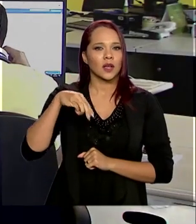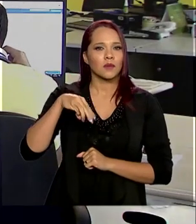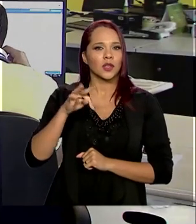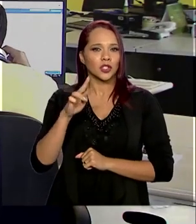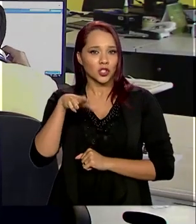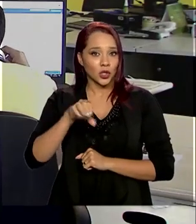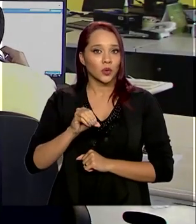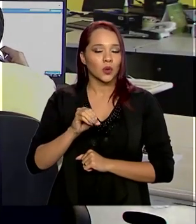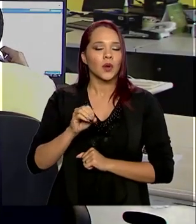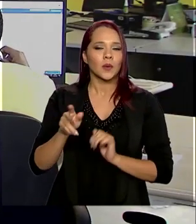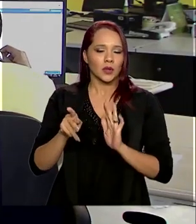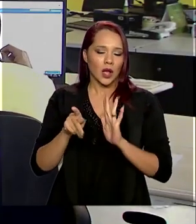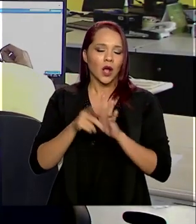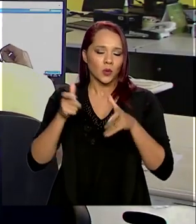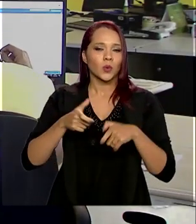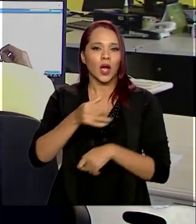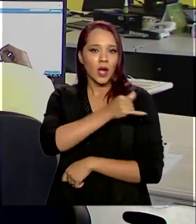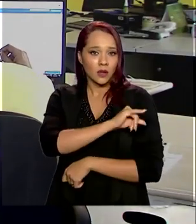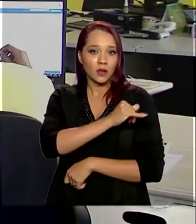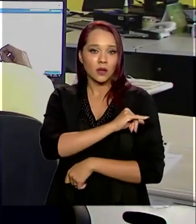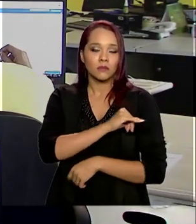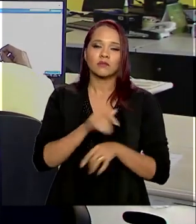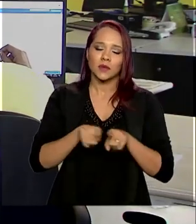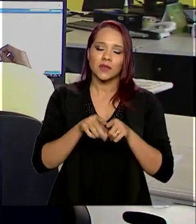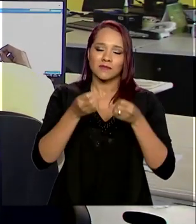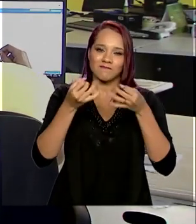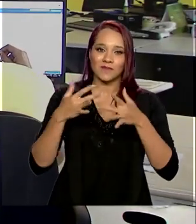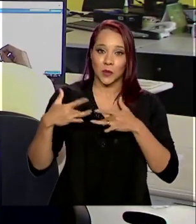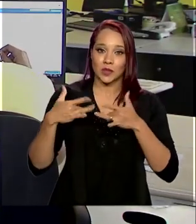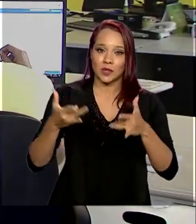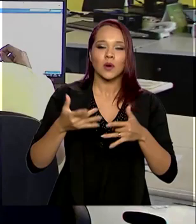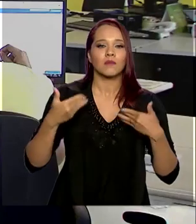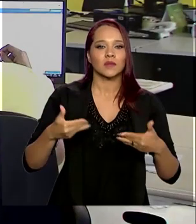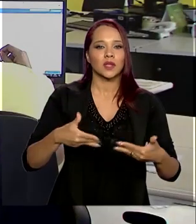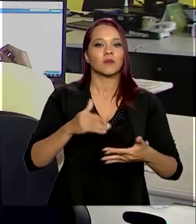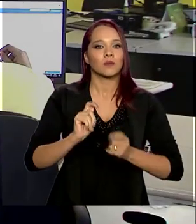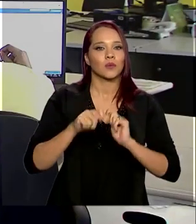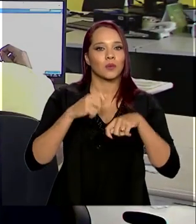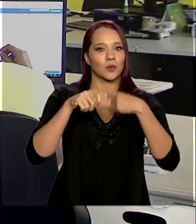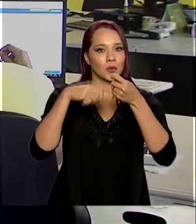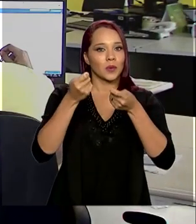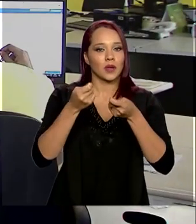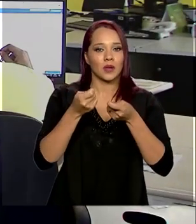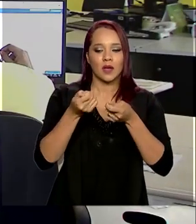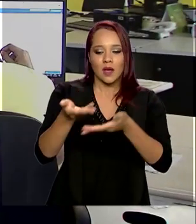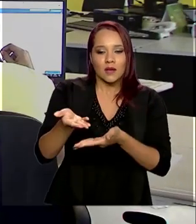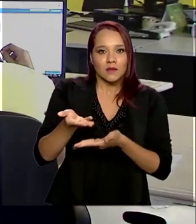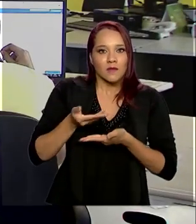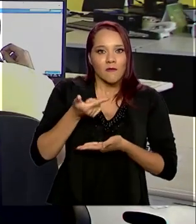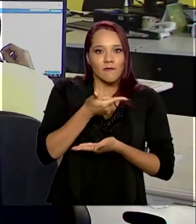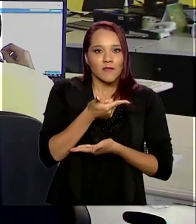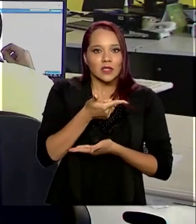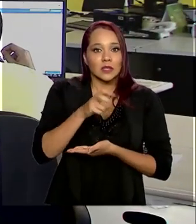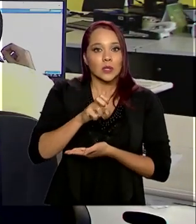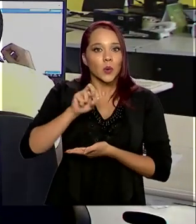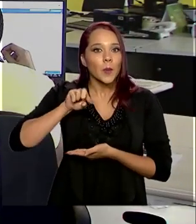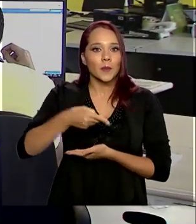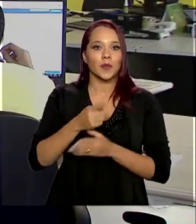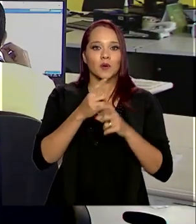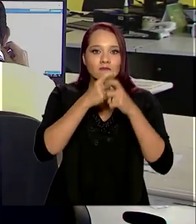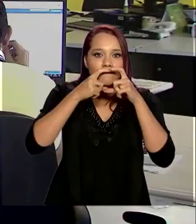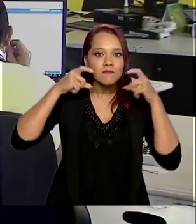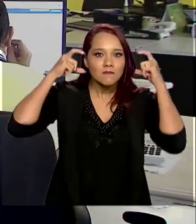UFRJ, aqui no Rio de Janeiro. E por falar em doação, o Ministério da Economia recebeu 25 mil máscaras